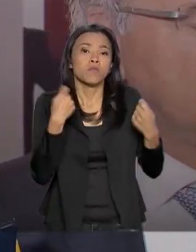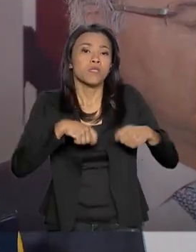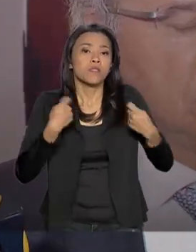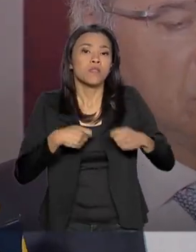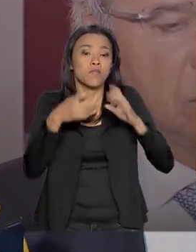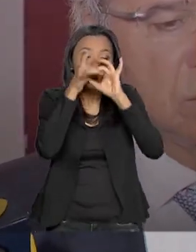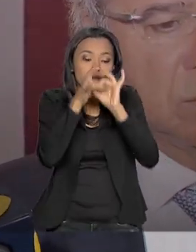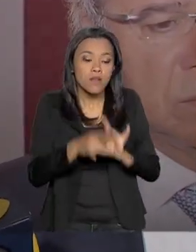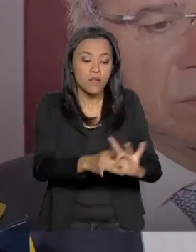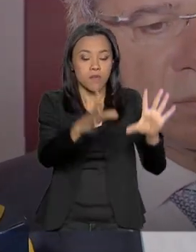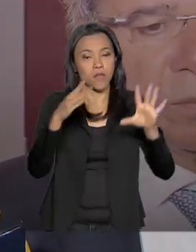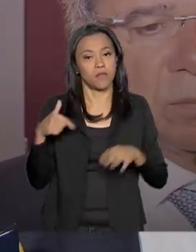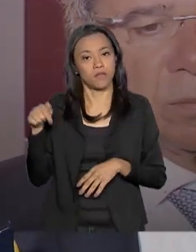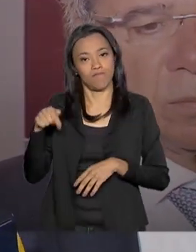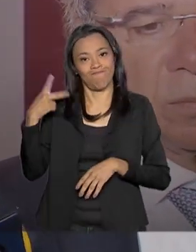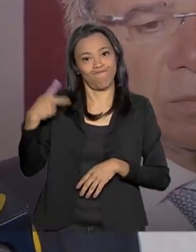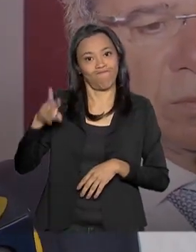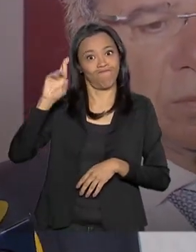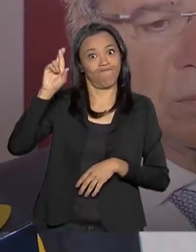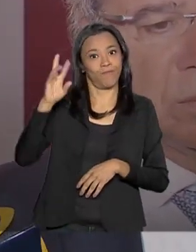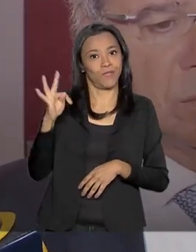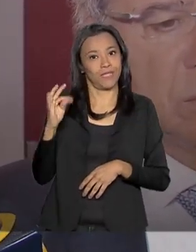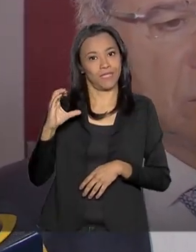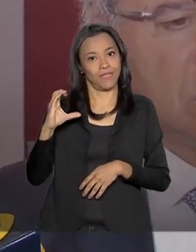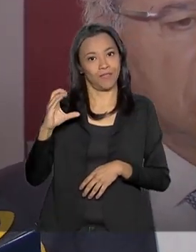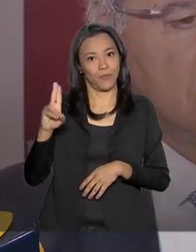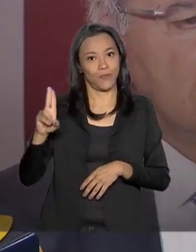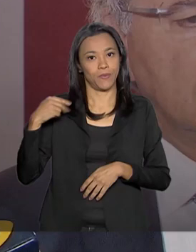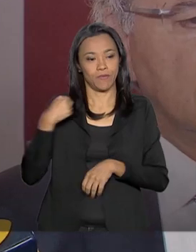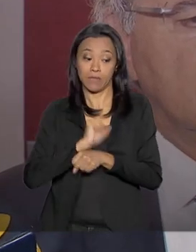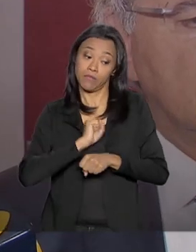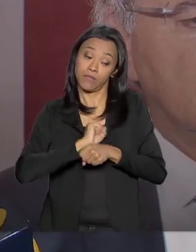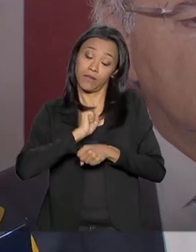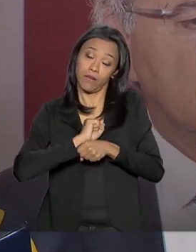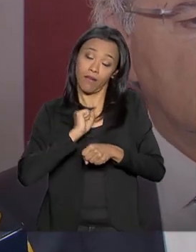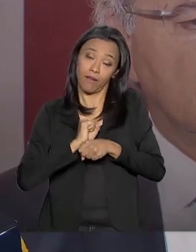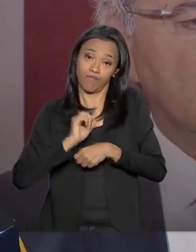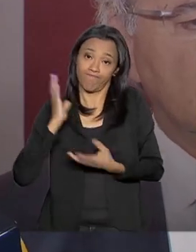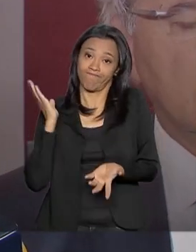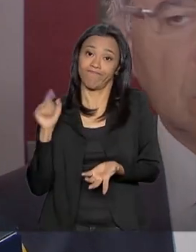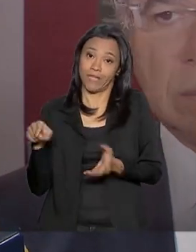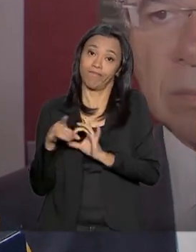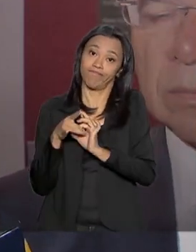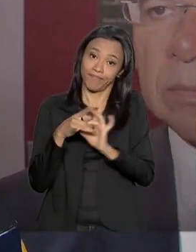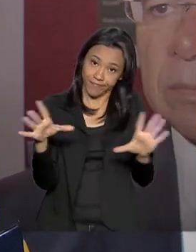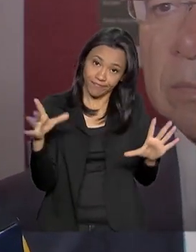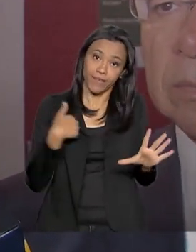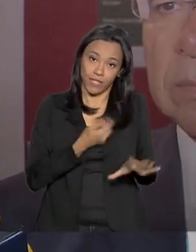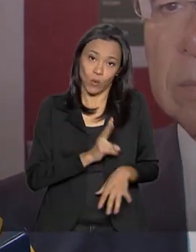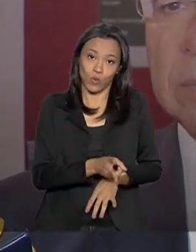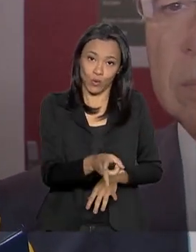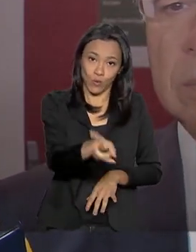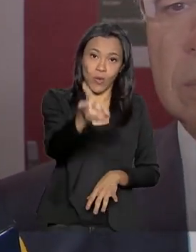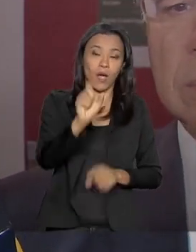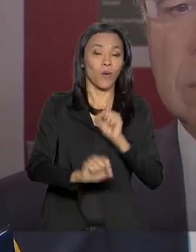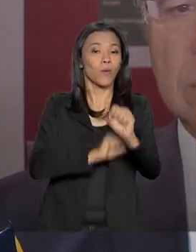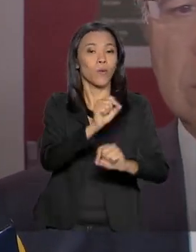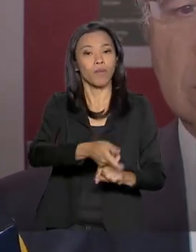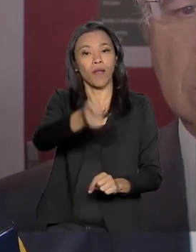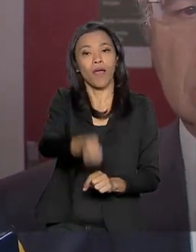Tribunal de Contas da União. E vamos aguardar esse aval para que continuamos nesse processo de realização do